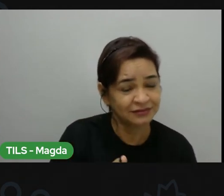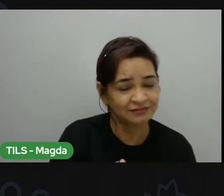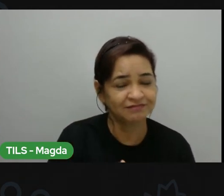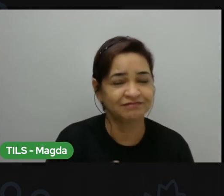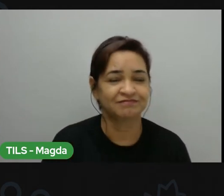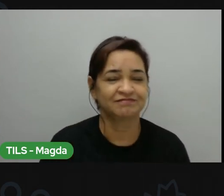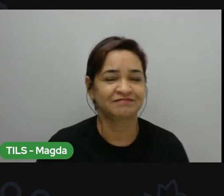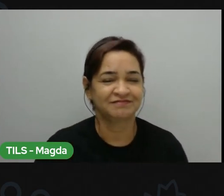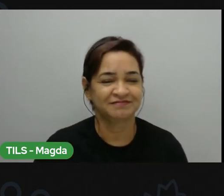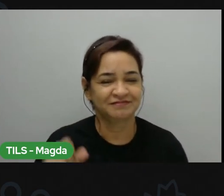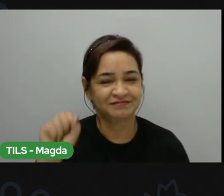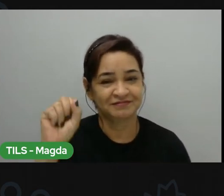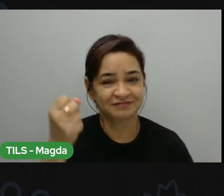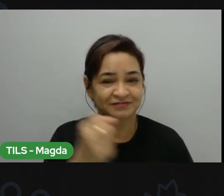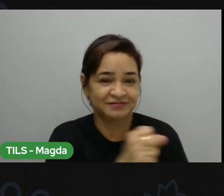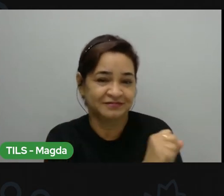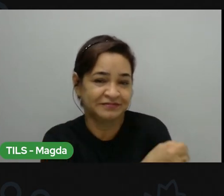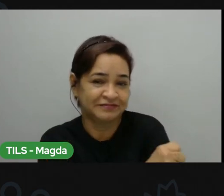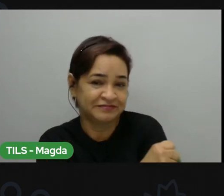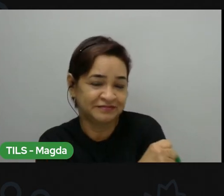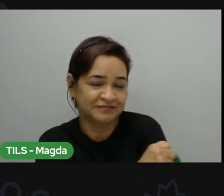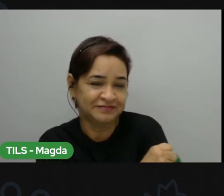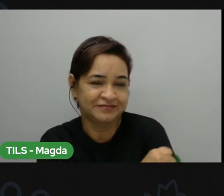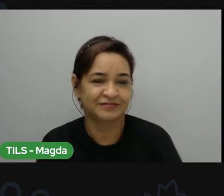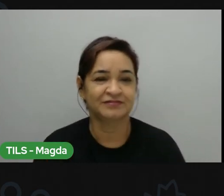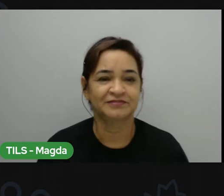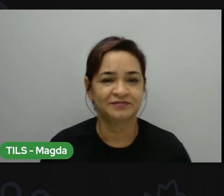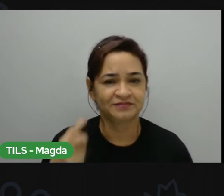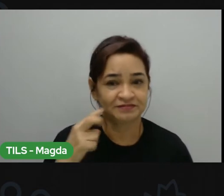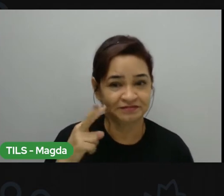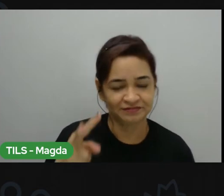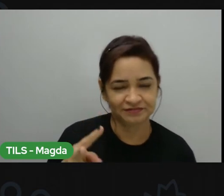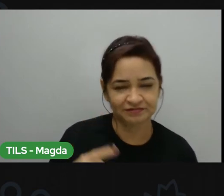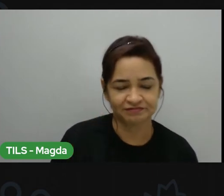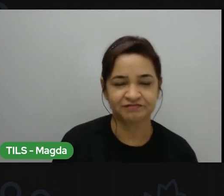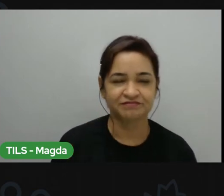oitavo ano. Vamos continuar aqui. Deixa eu botar minha apresentação para vocês.